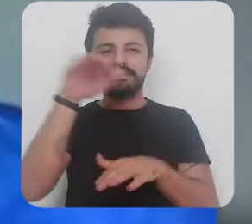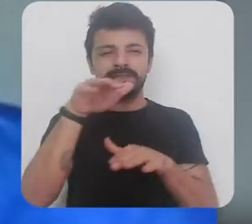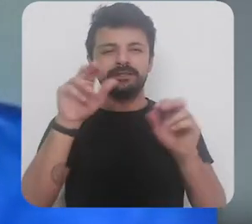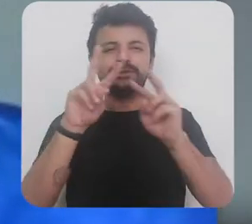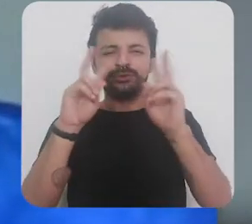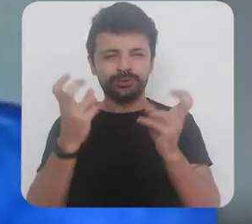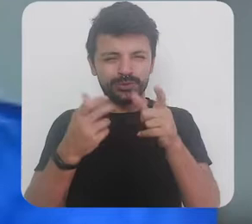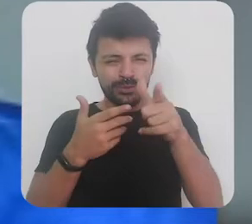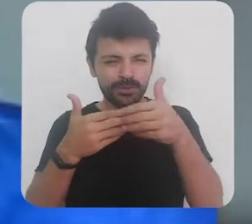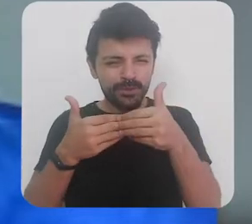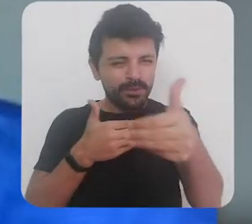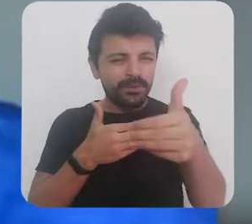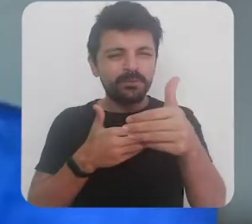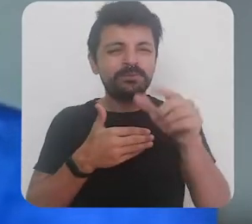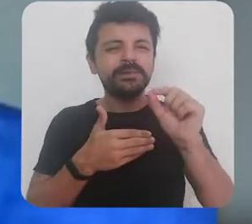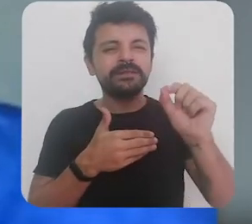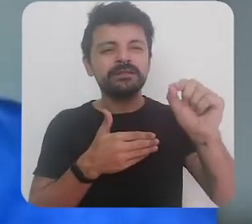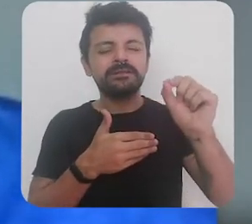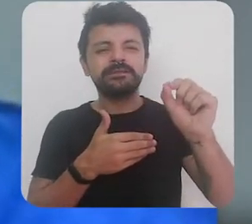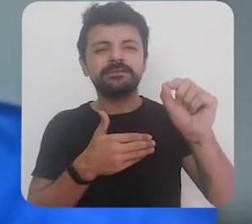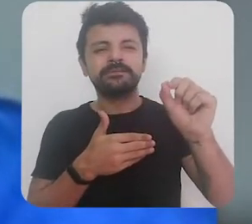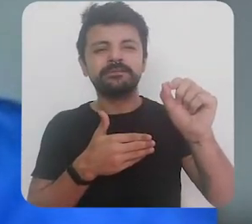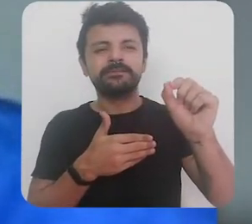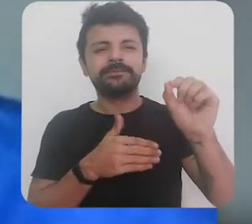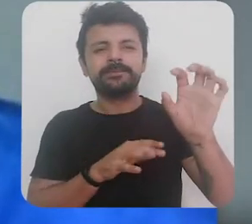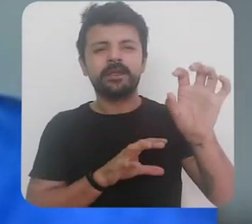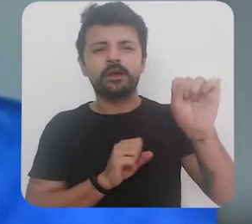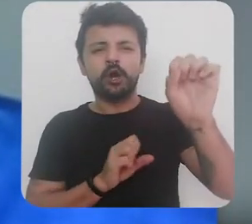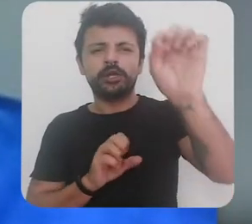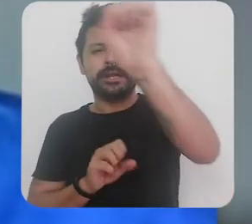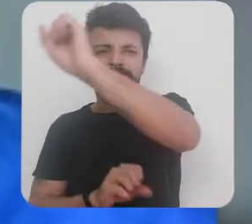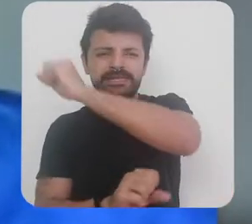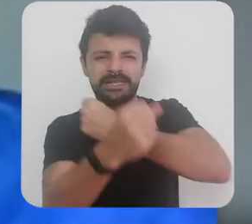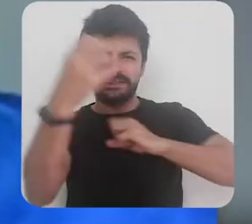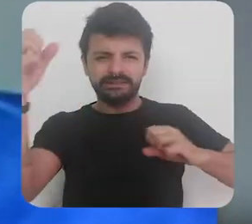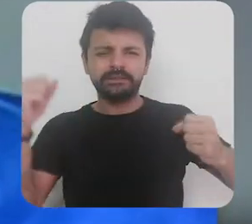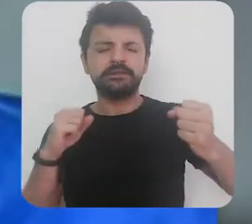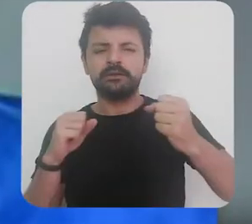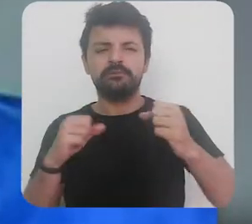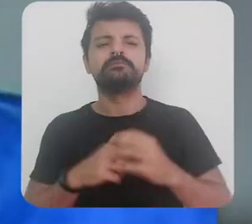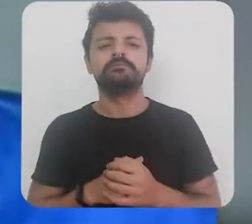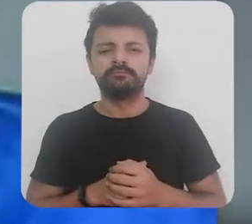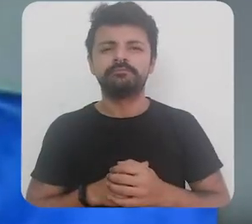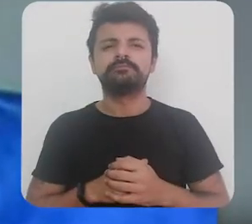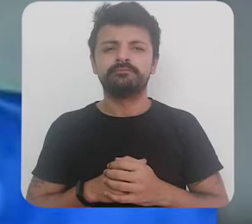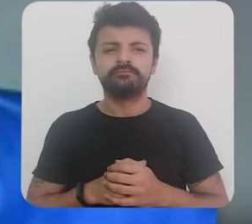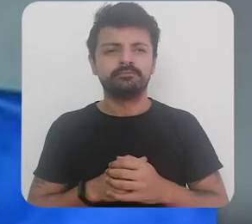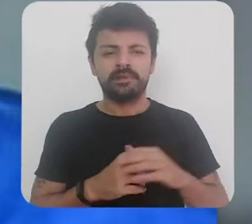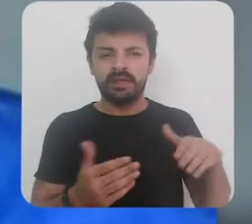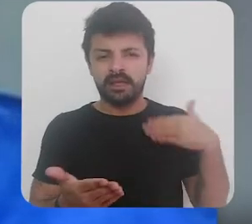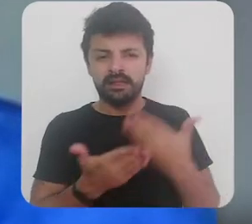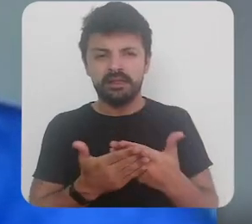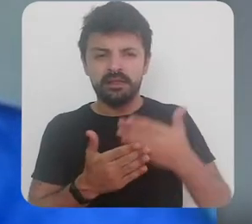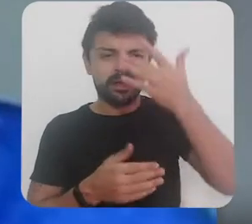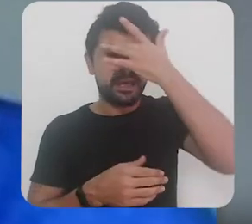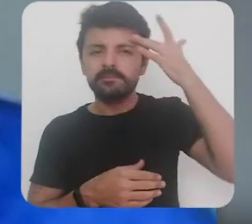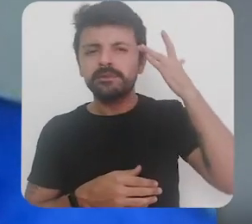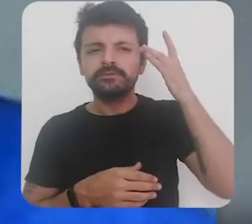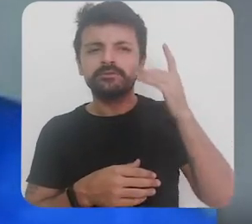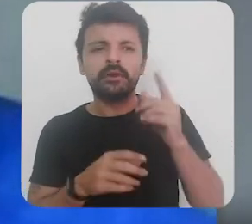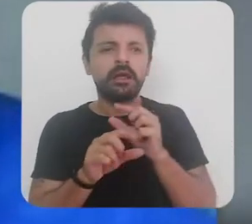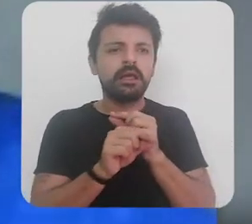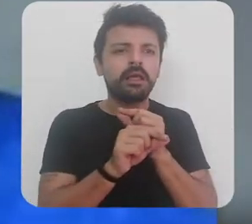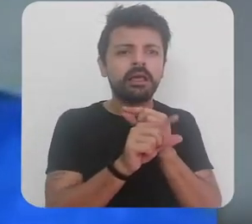da questão do que os países estão lá já até agora as pessoas estão